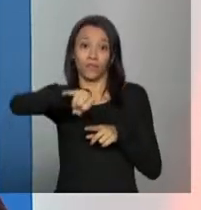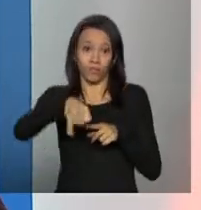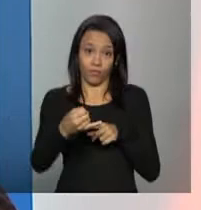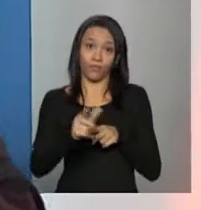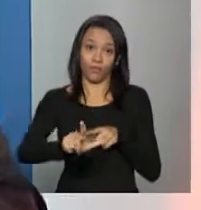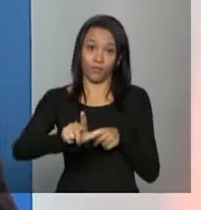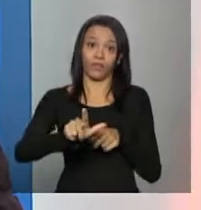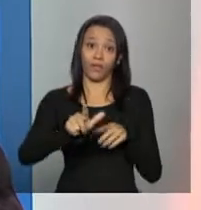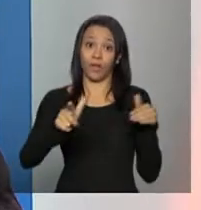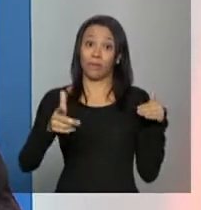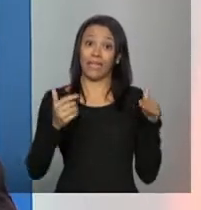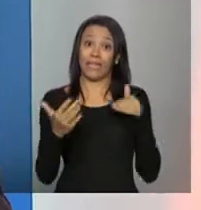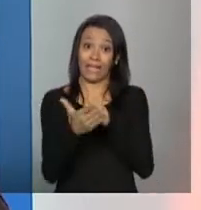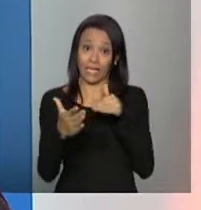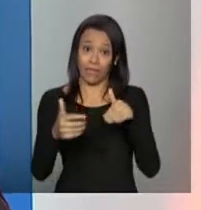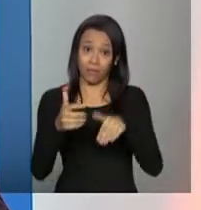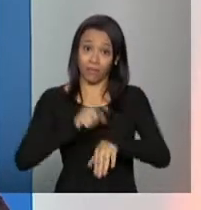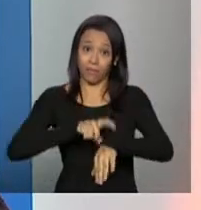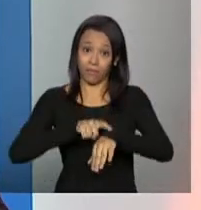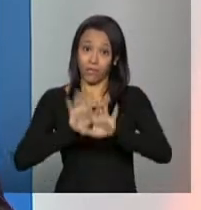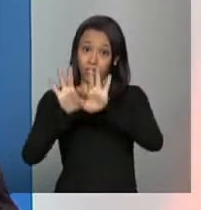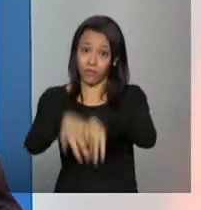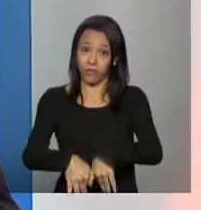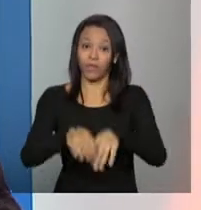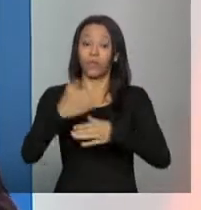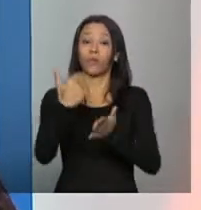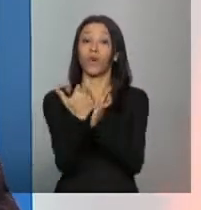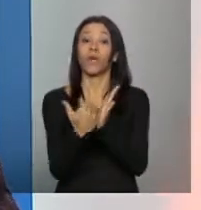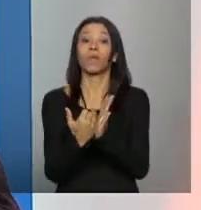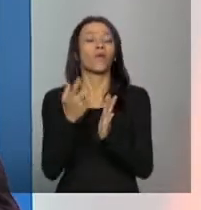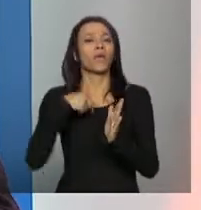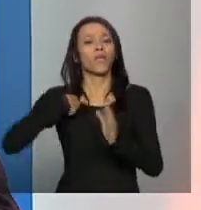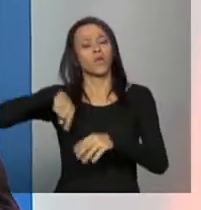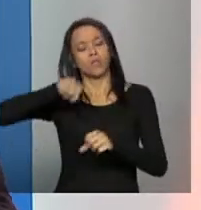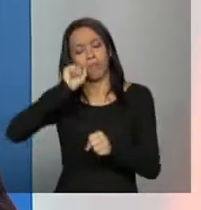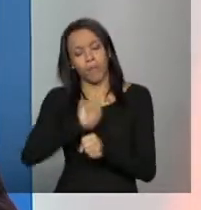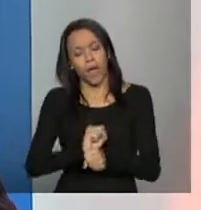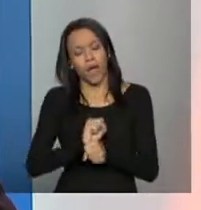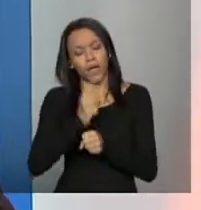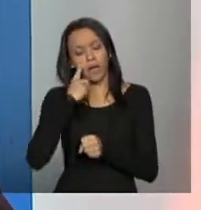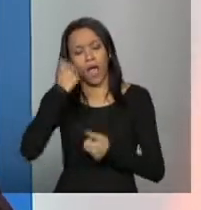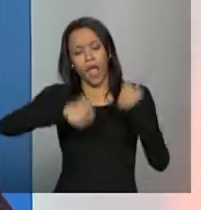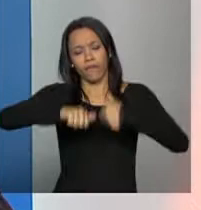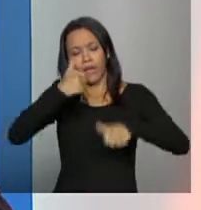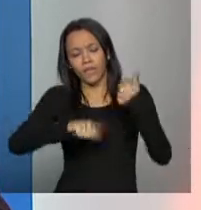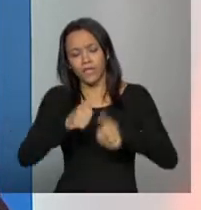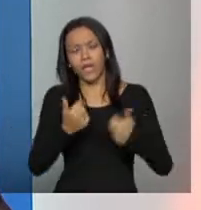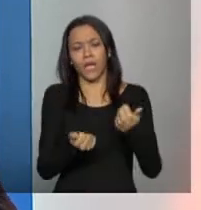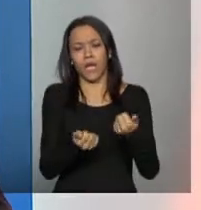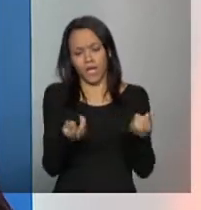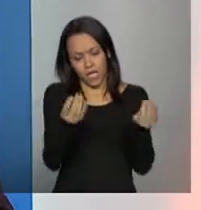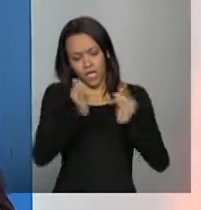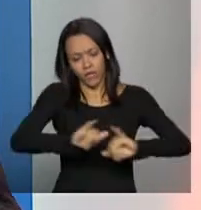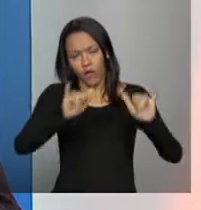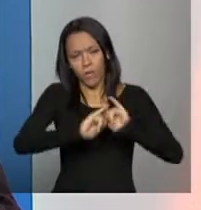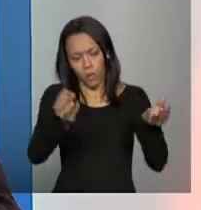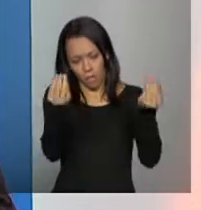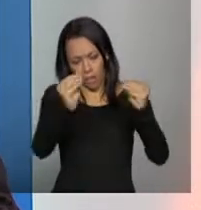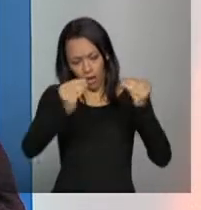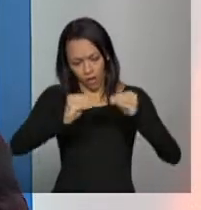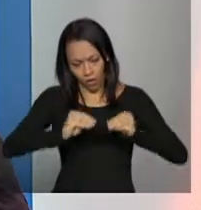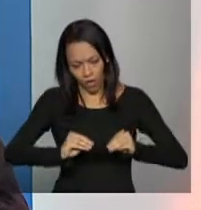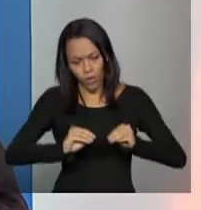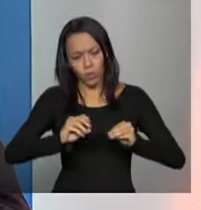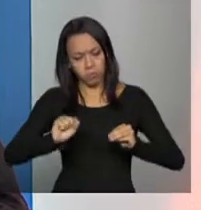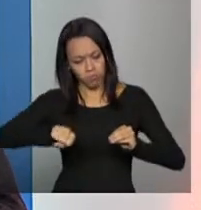programa, o que se pretende? É uma parada pra analisar essas informações, pra dar uma devolutiva daquilo que se consolidou.